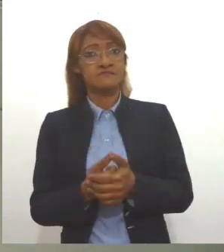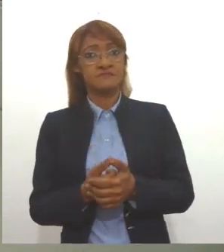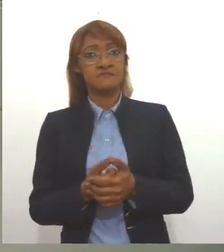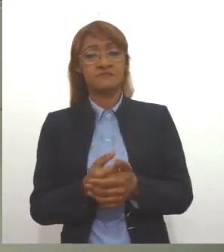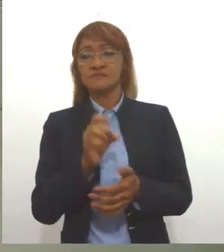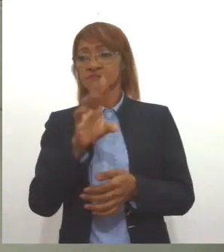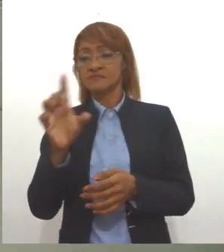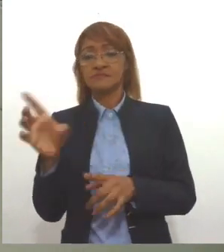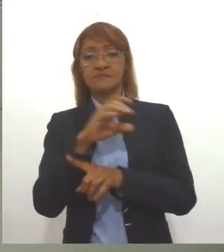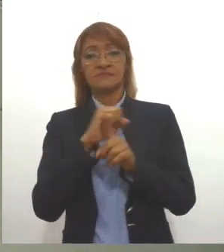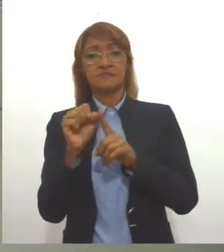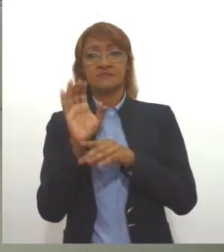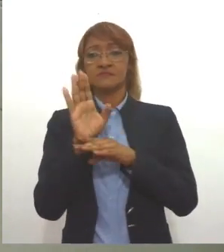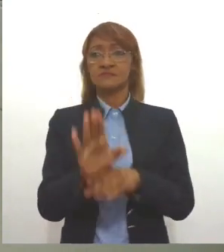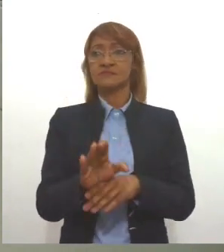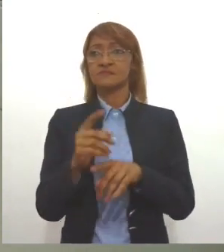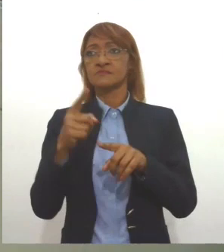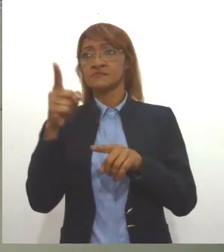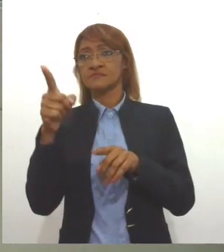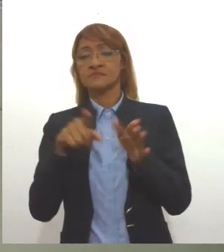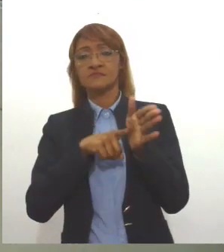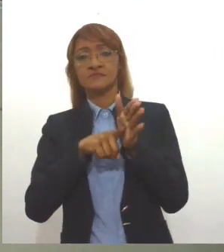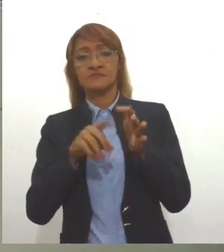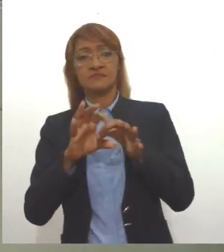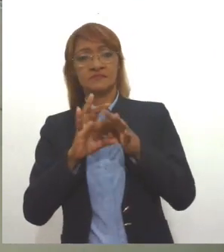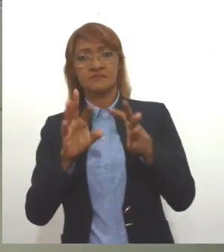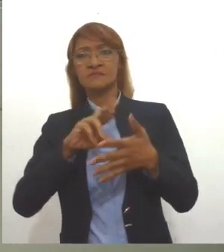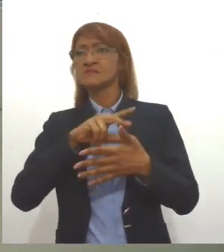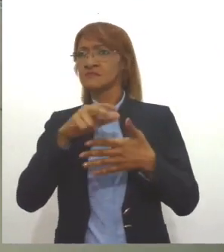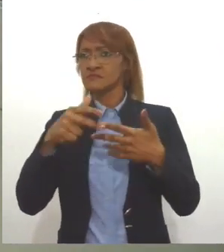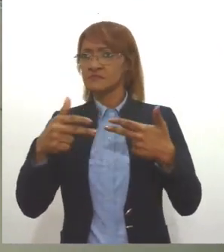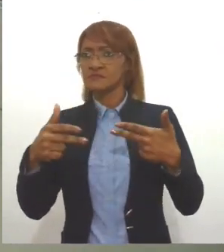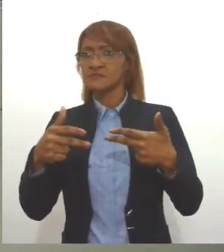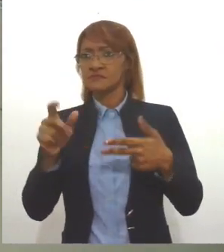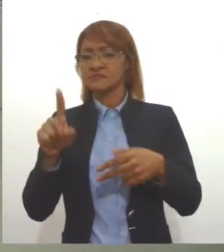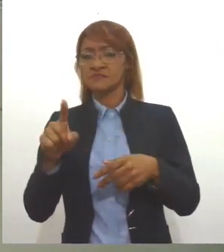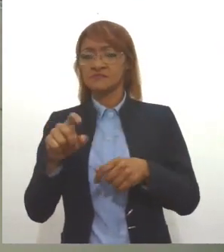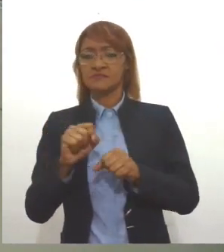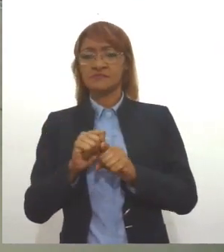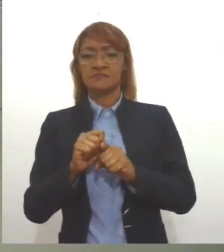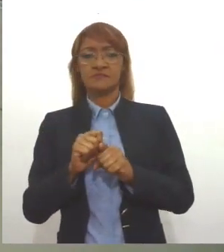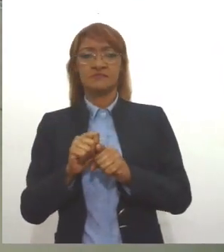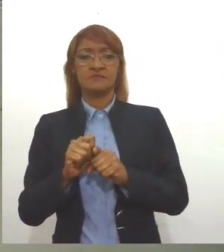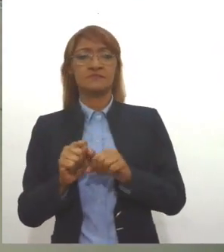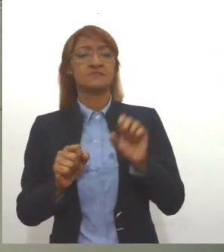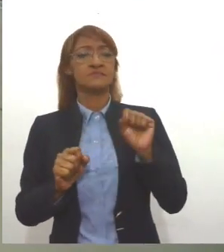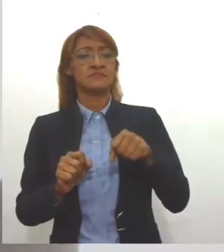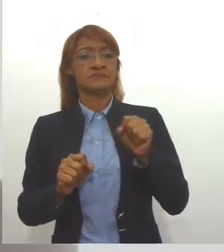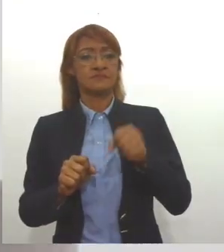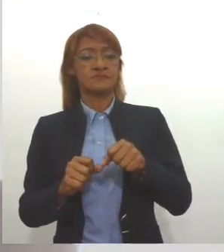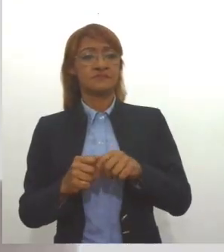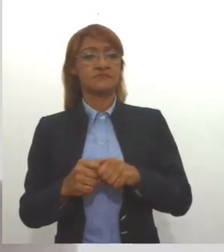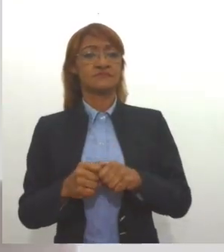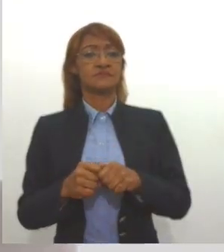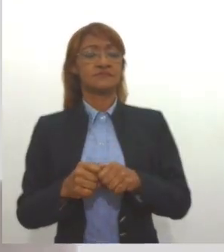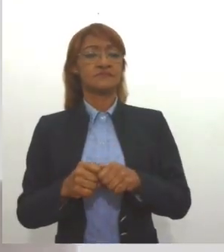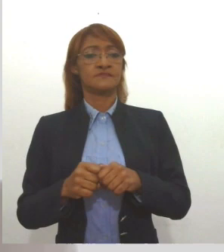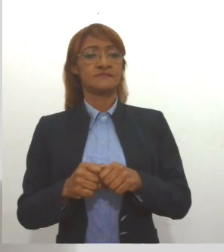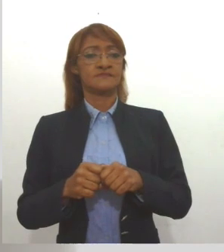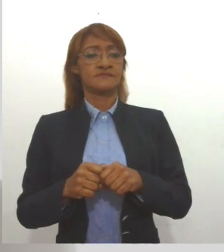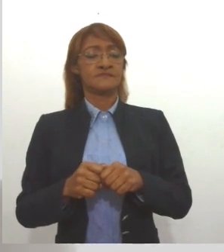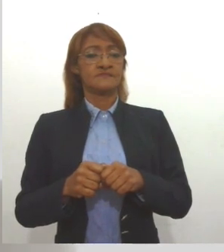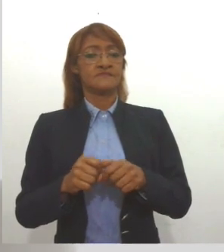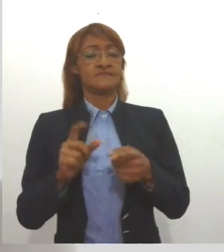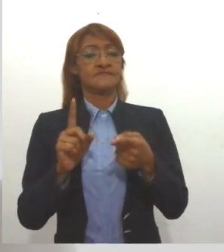exames que vocês oferecem, são várias coisas, né? Sim, Valquirina, e contamos com